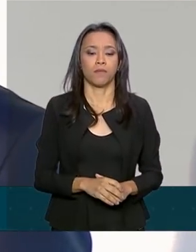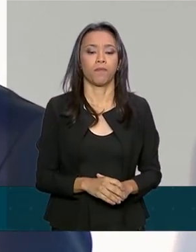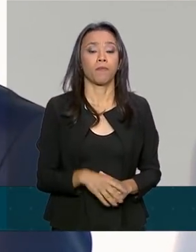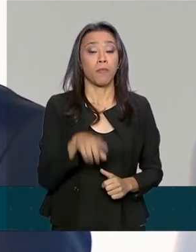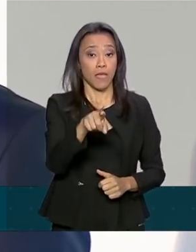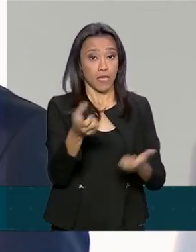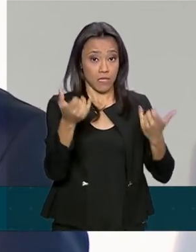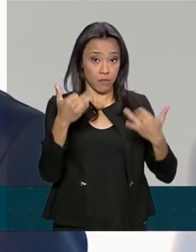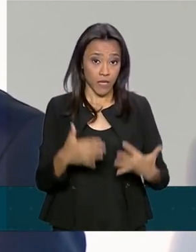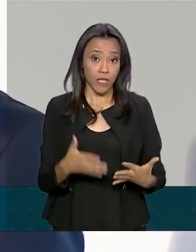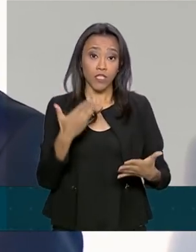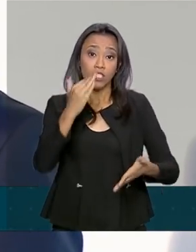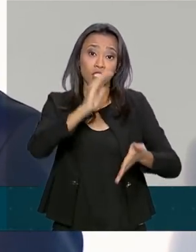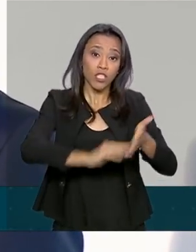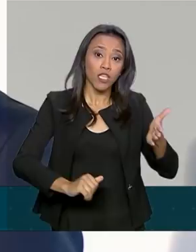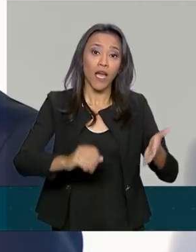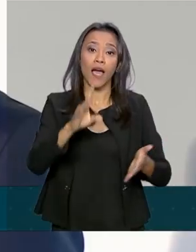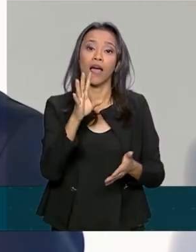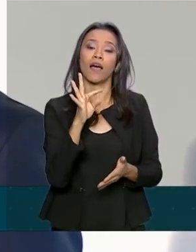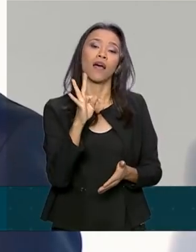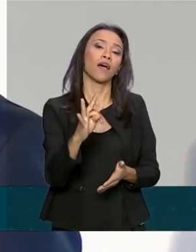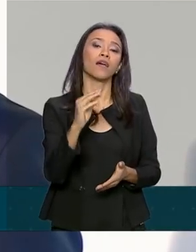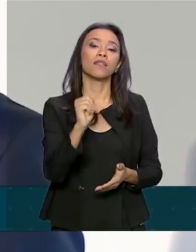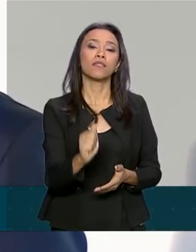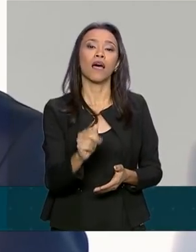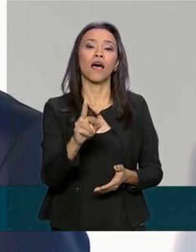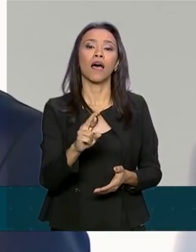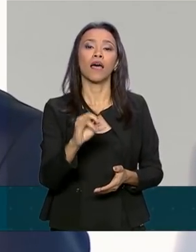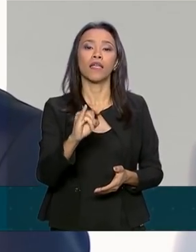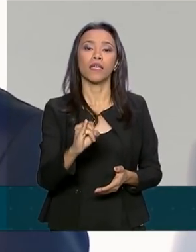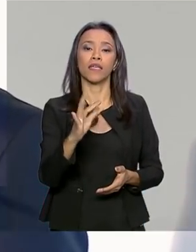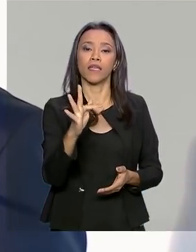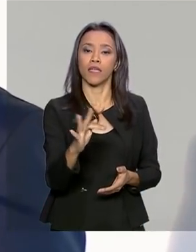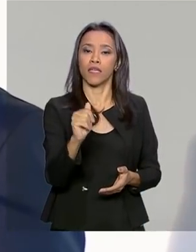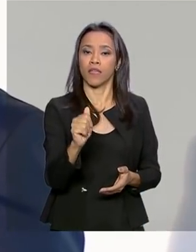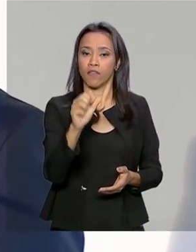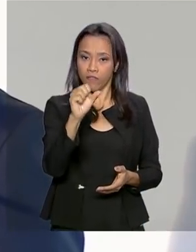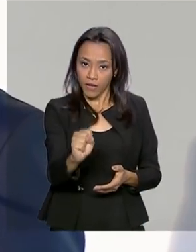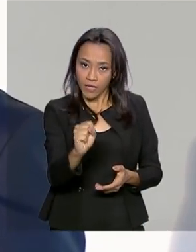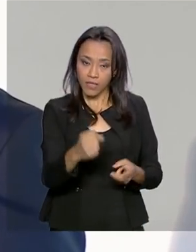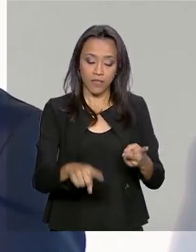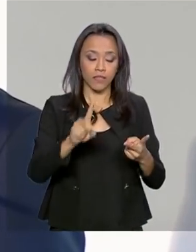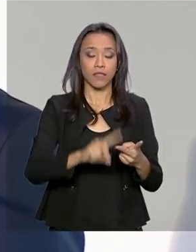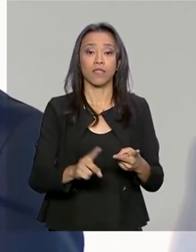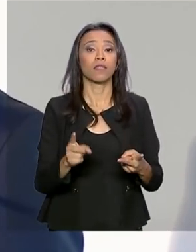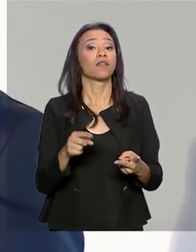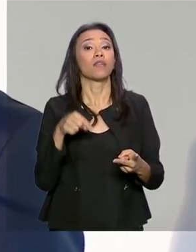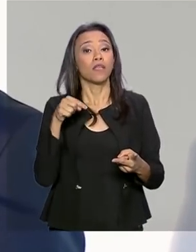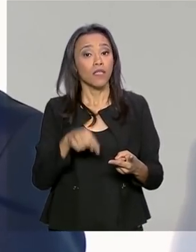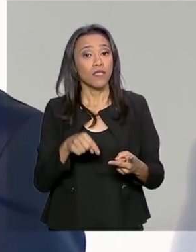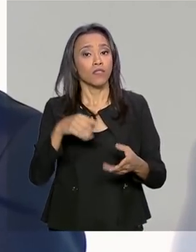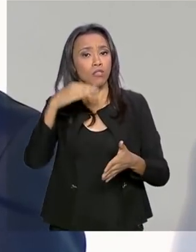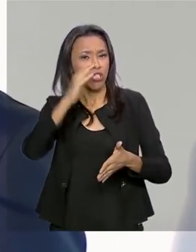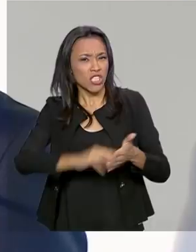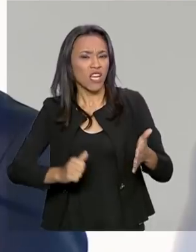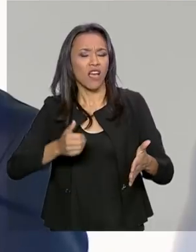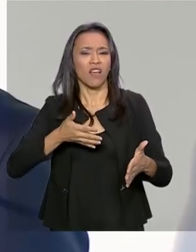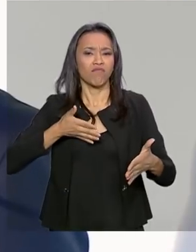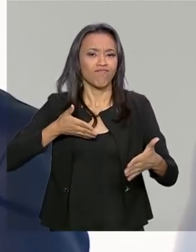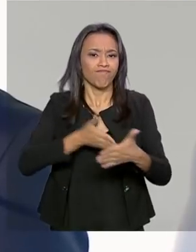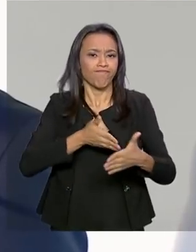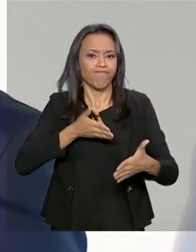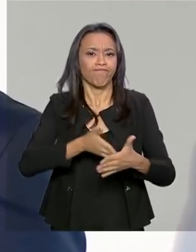mais as tarifas alfandecárias, eliminará as barreiras não